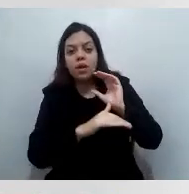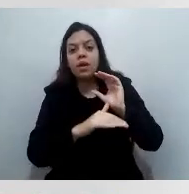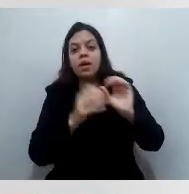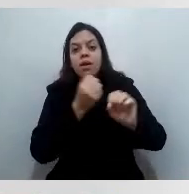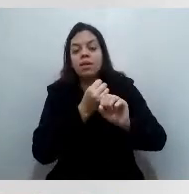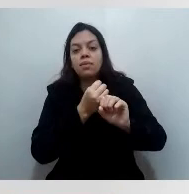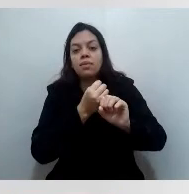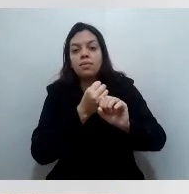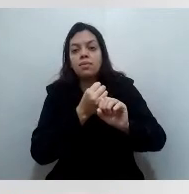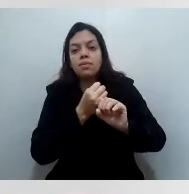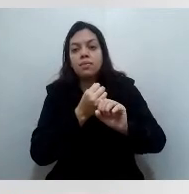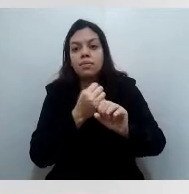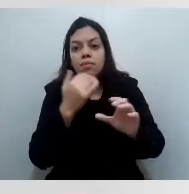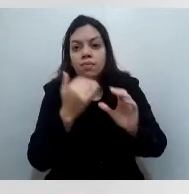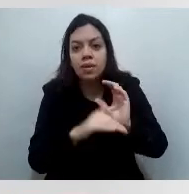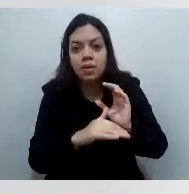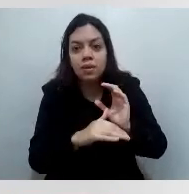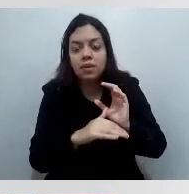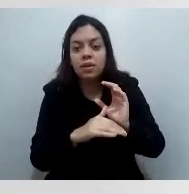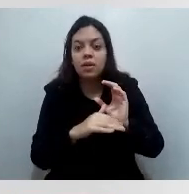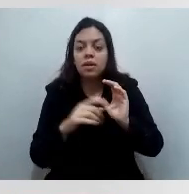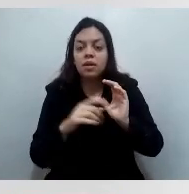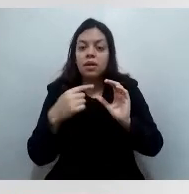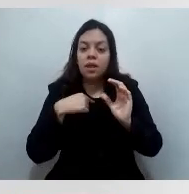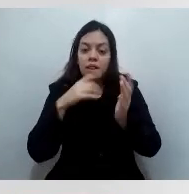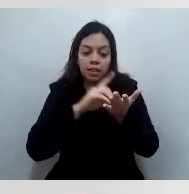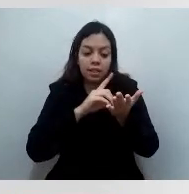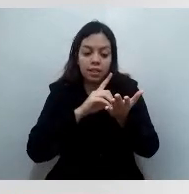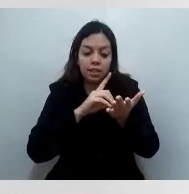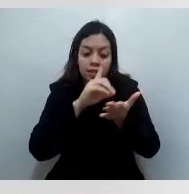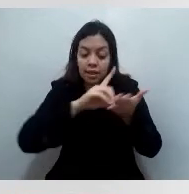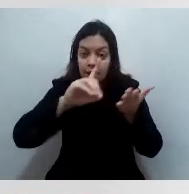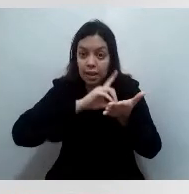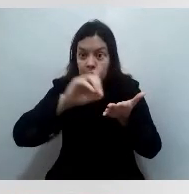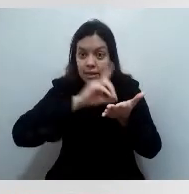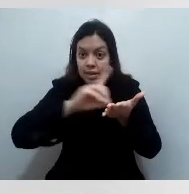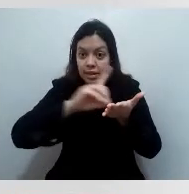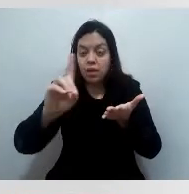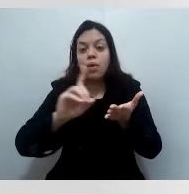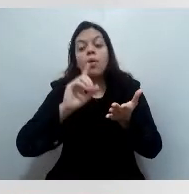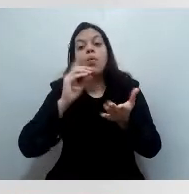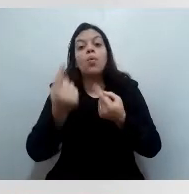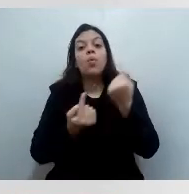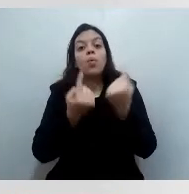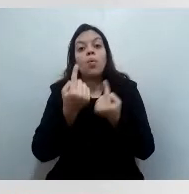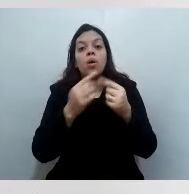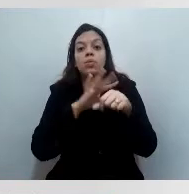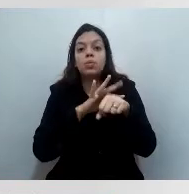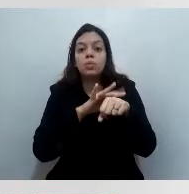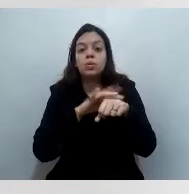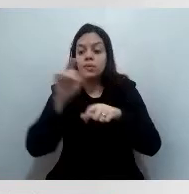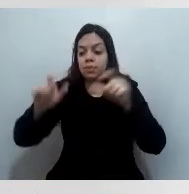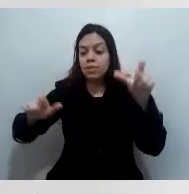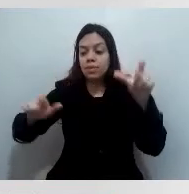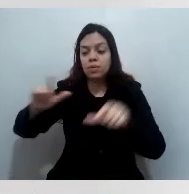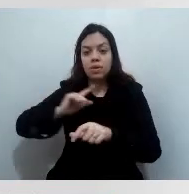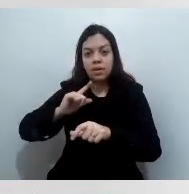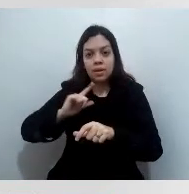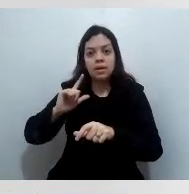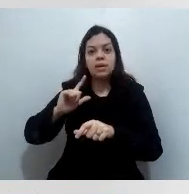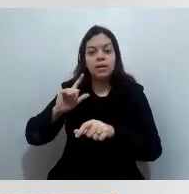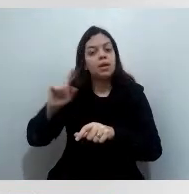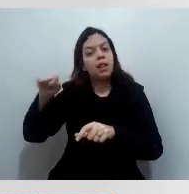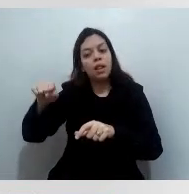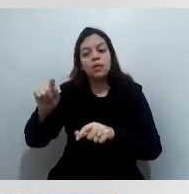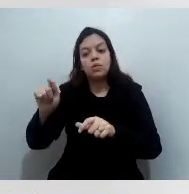declaração, declaração de qual comorbidade aquela pessoa tem e receberá a vacina. No